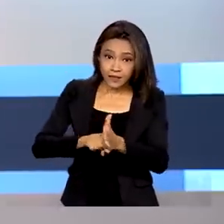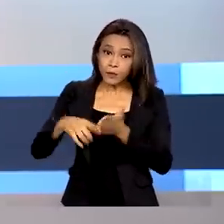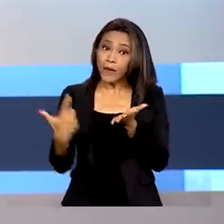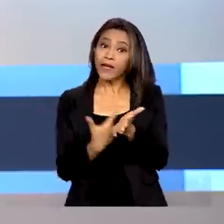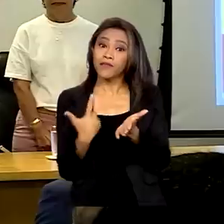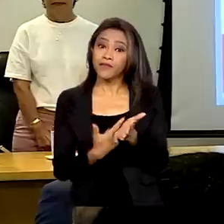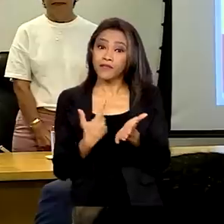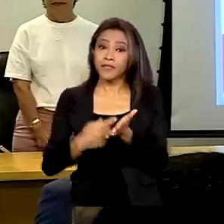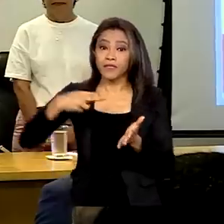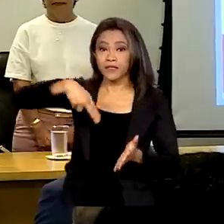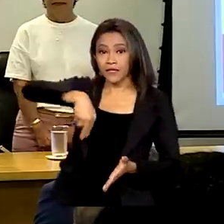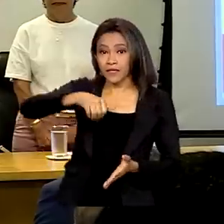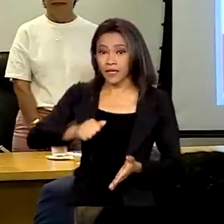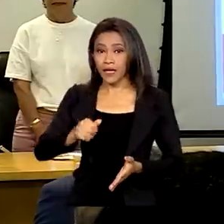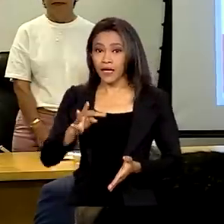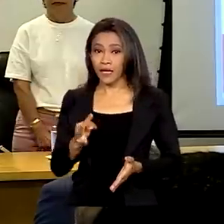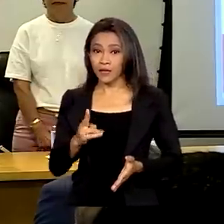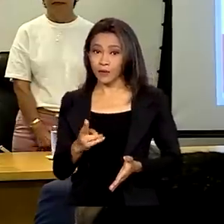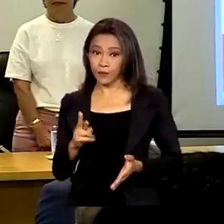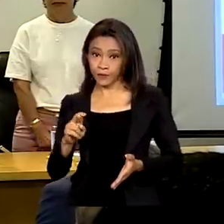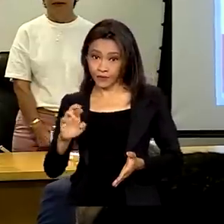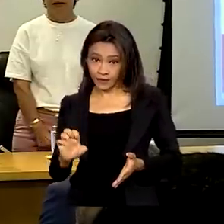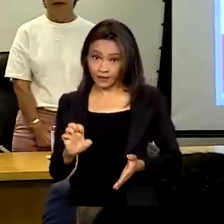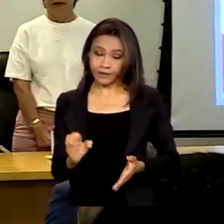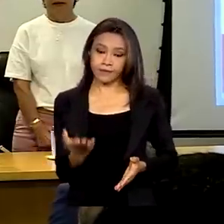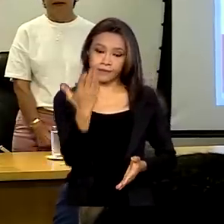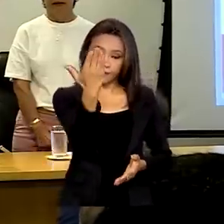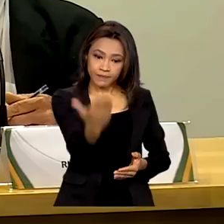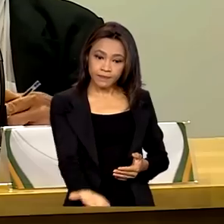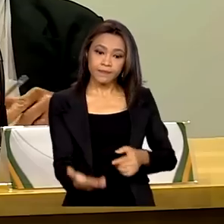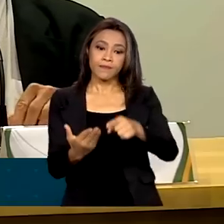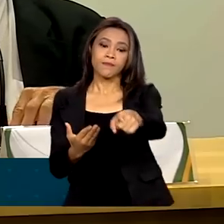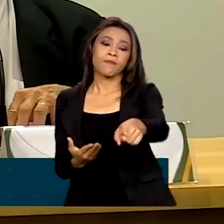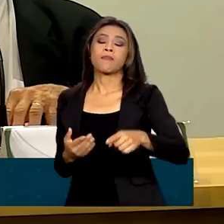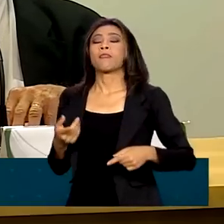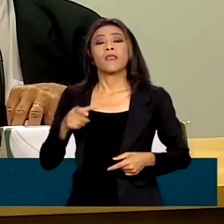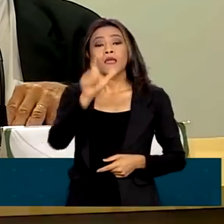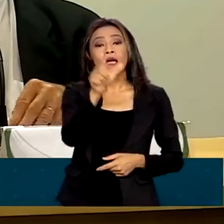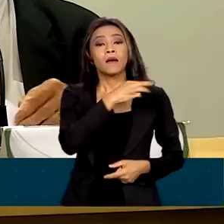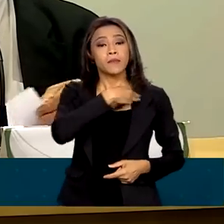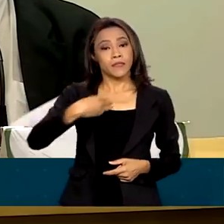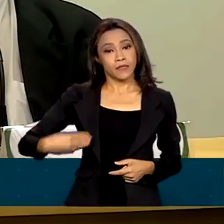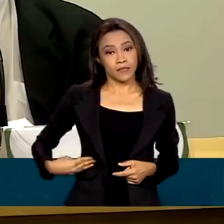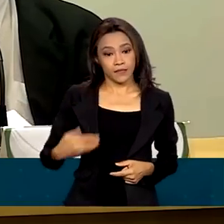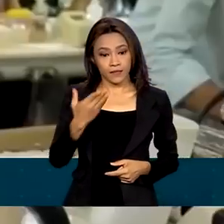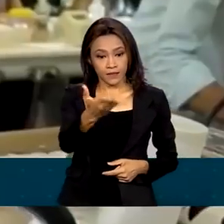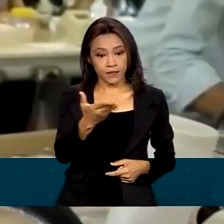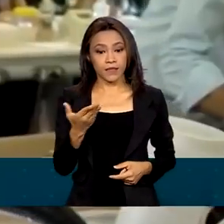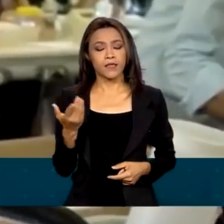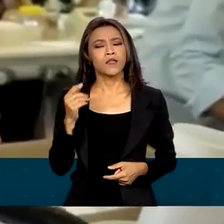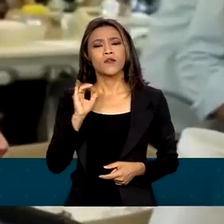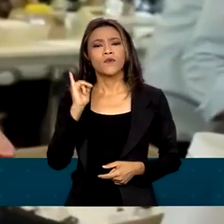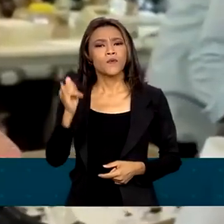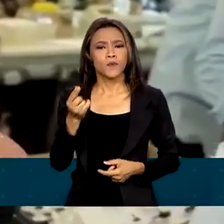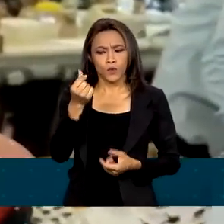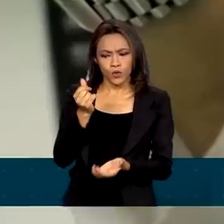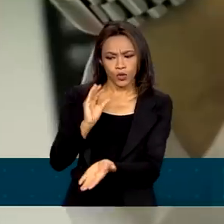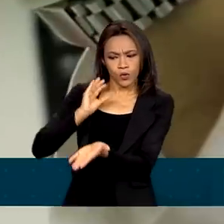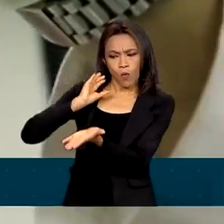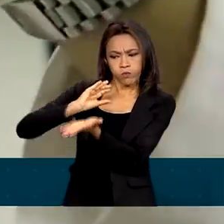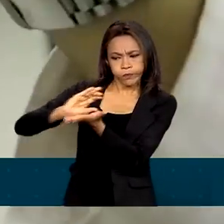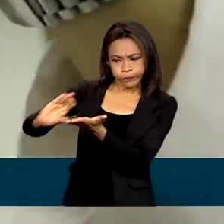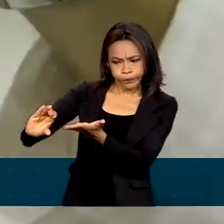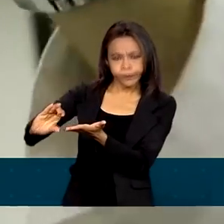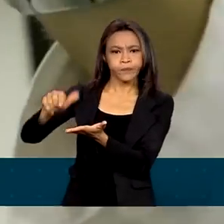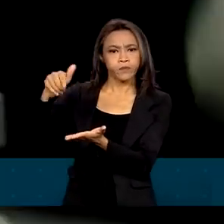Nature. Segundo a ministra da Ciência, Tecnologia e Inovação, Luciana Santos, os recursos do Fundo Nacional